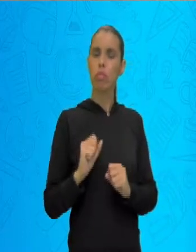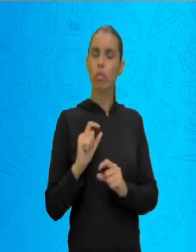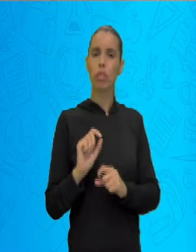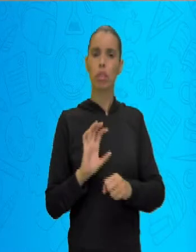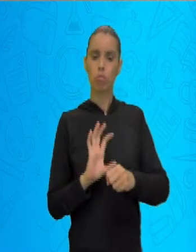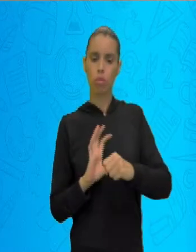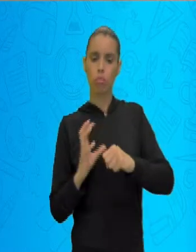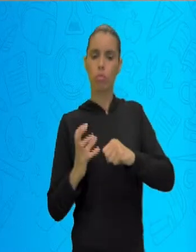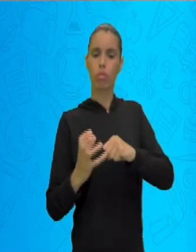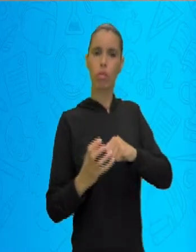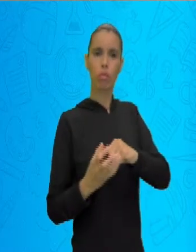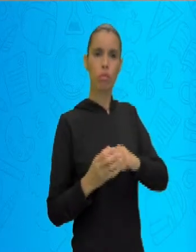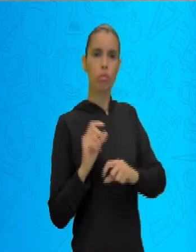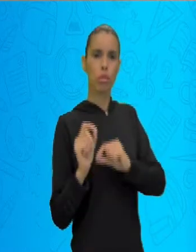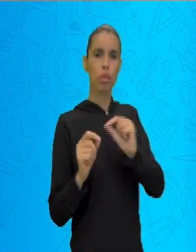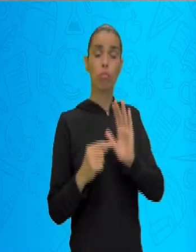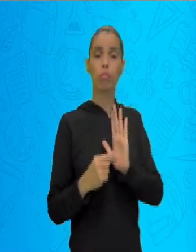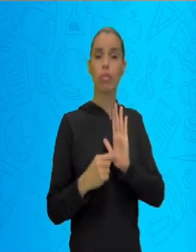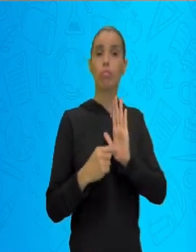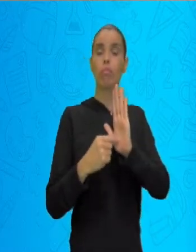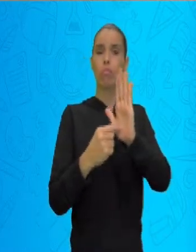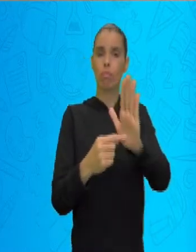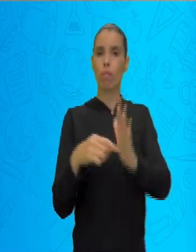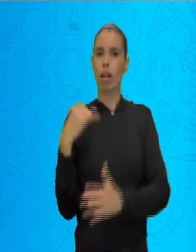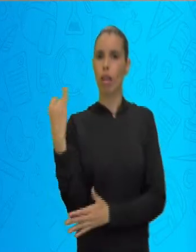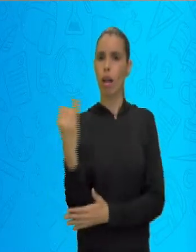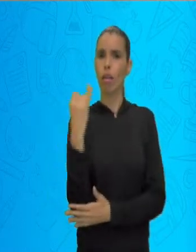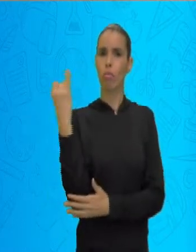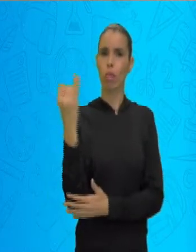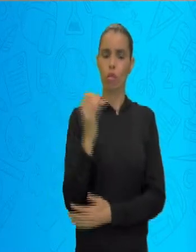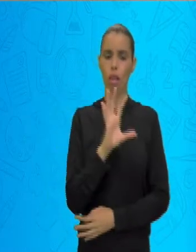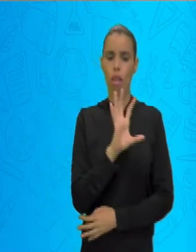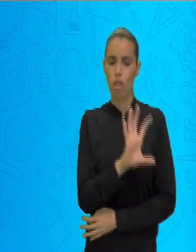para mostrar a necessidade da divisão.